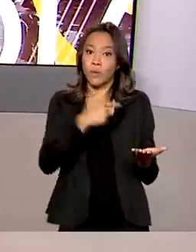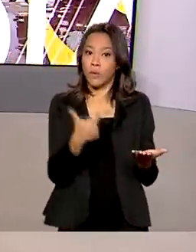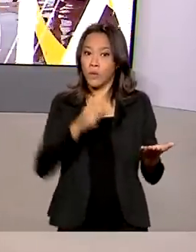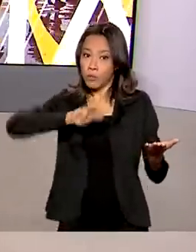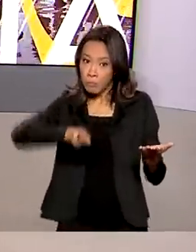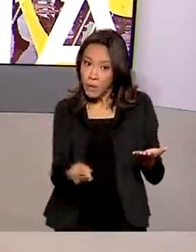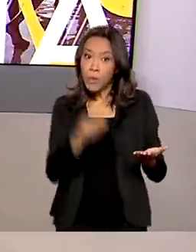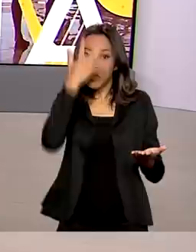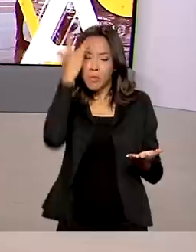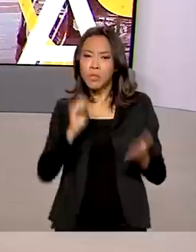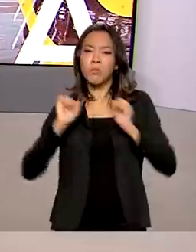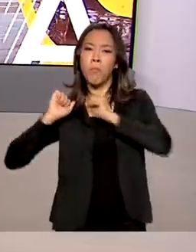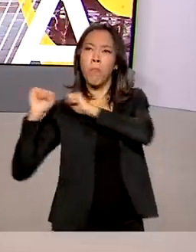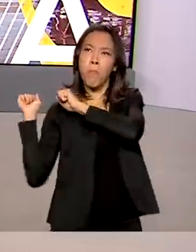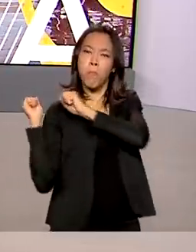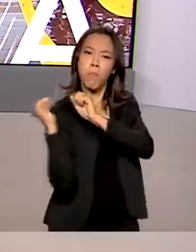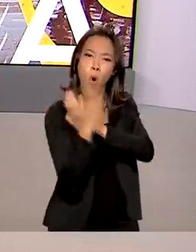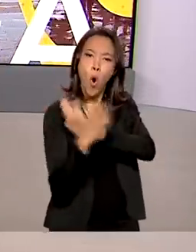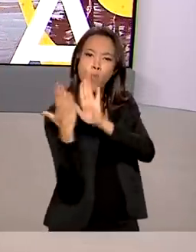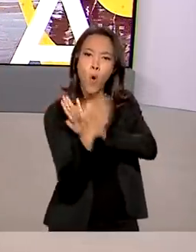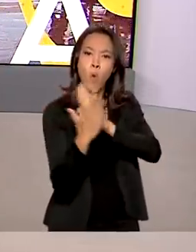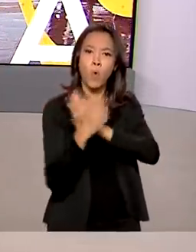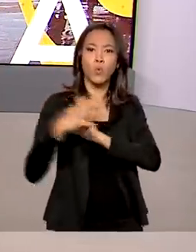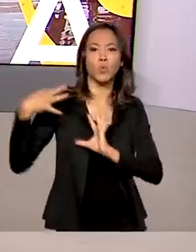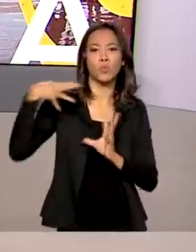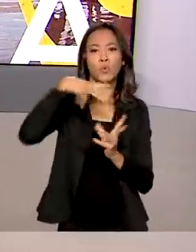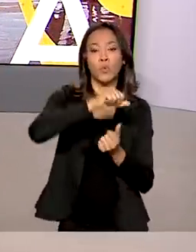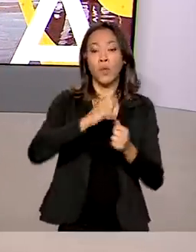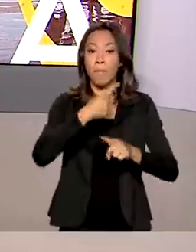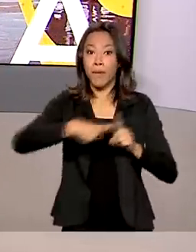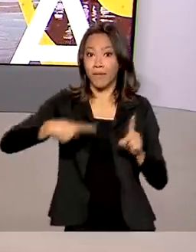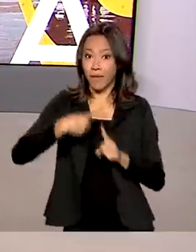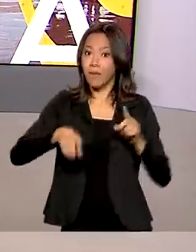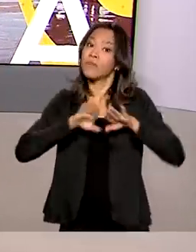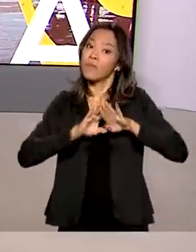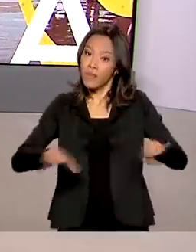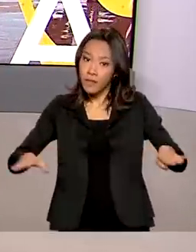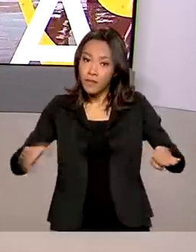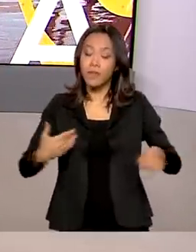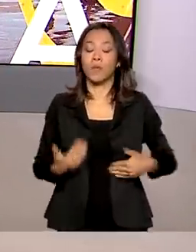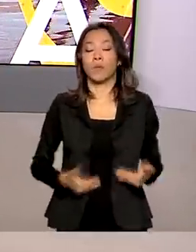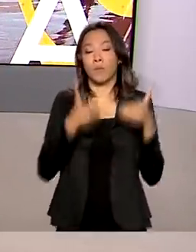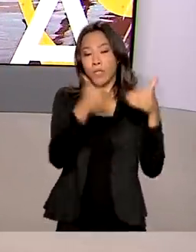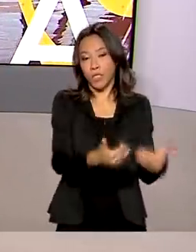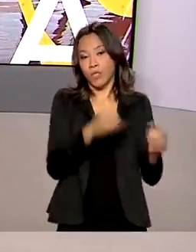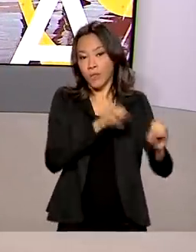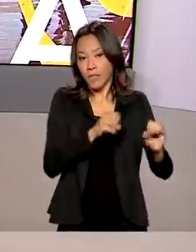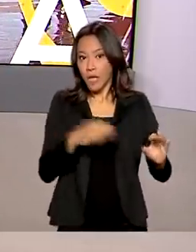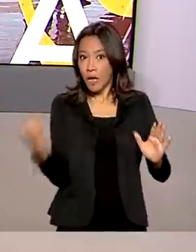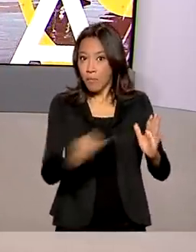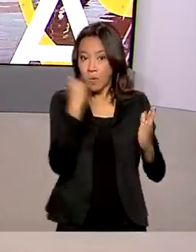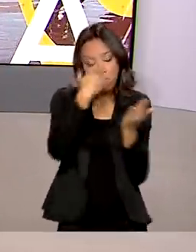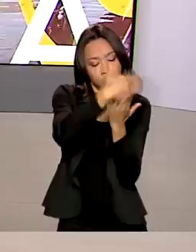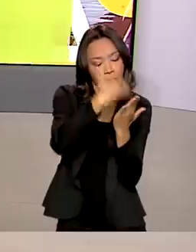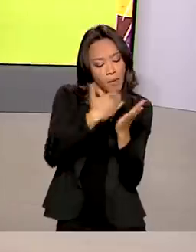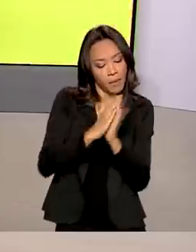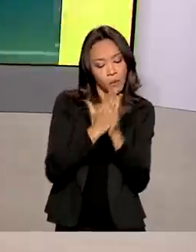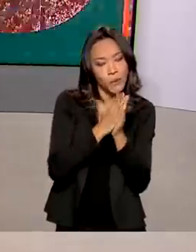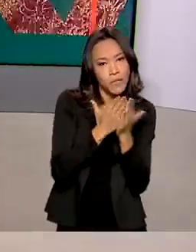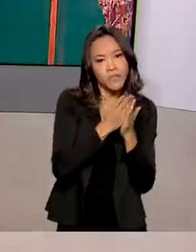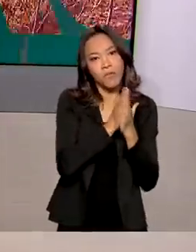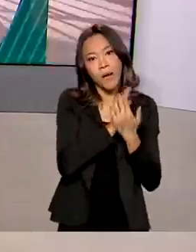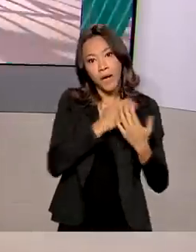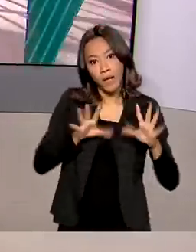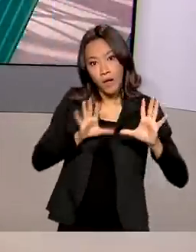de refugiados no mundo, metade crianças. O ministro da Educação destacou a importância do Guia para oferecer a essa